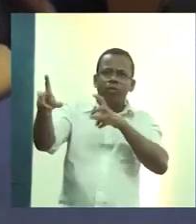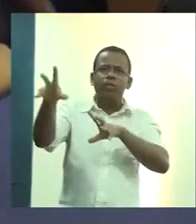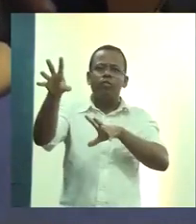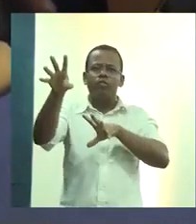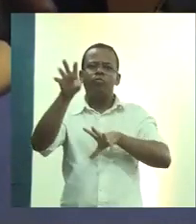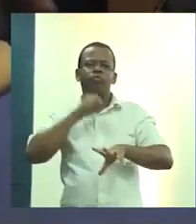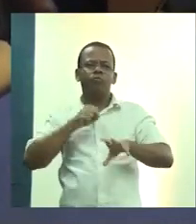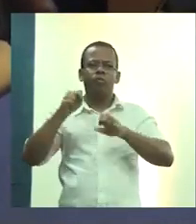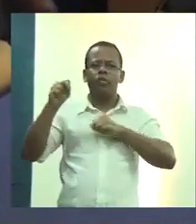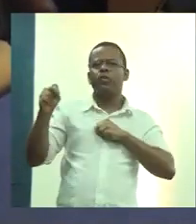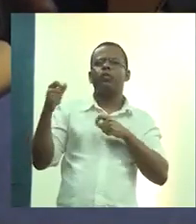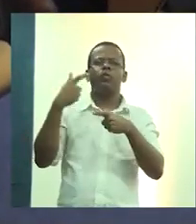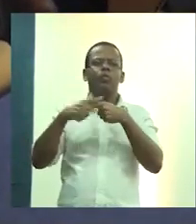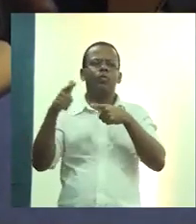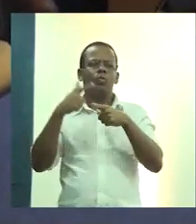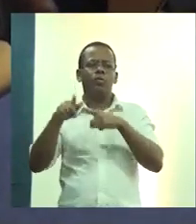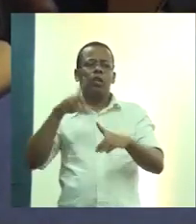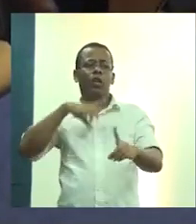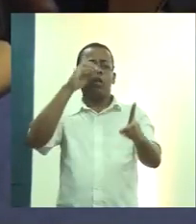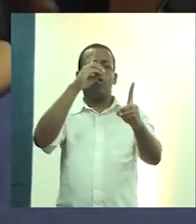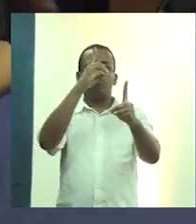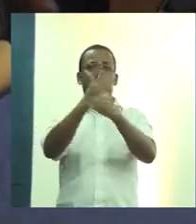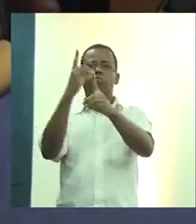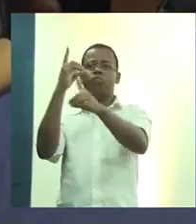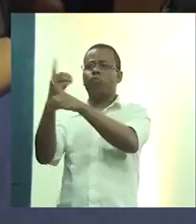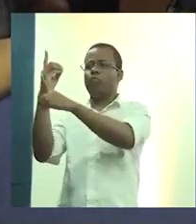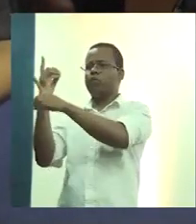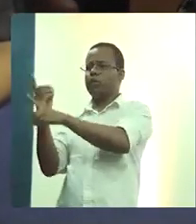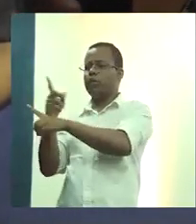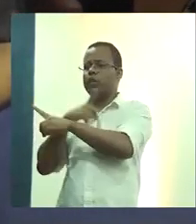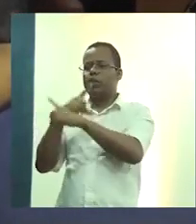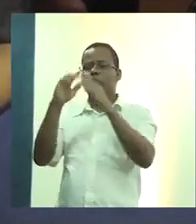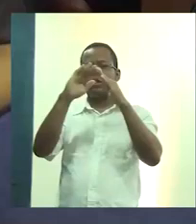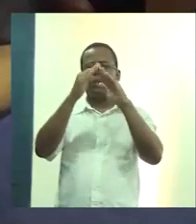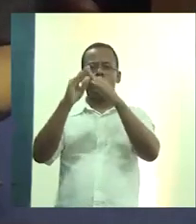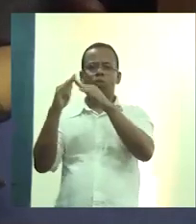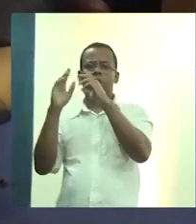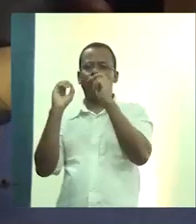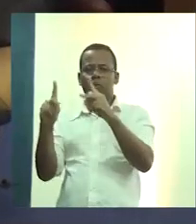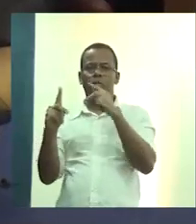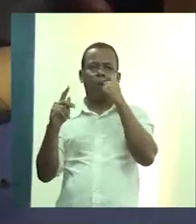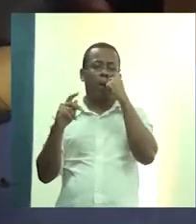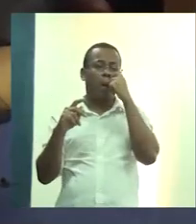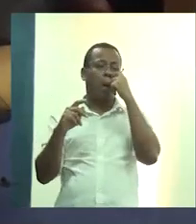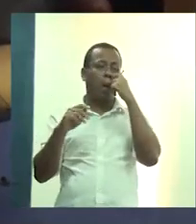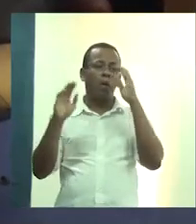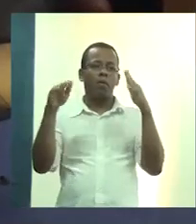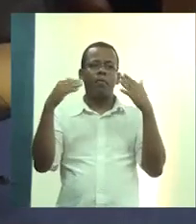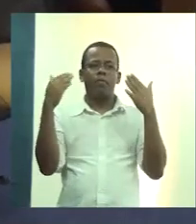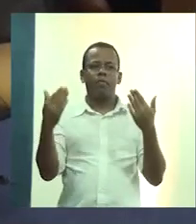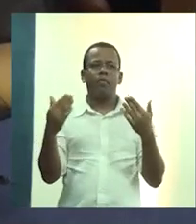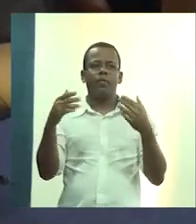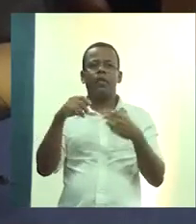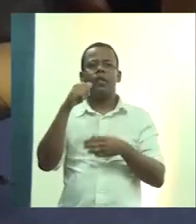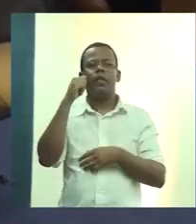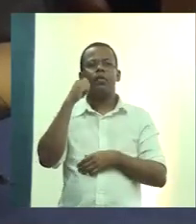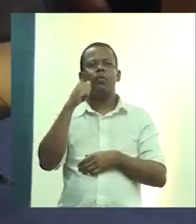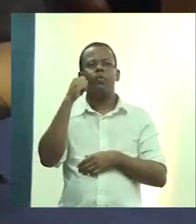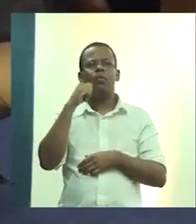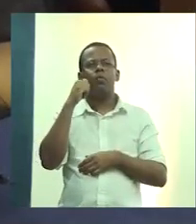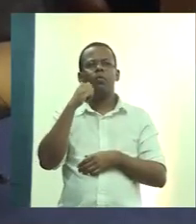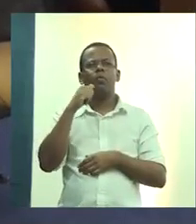as condições que a gente encontra quando vai nesses territórios. Então, esse aqui, justamente, uma senhorinha lá com